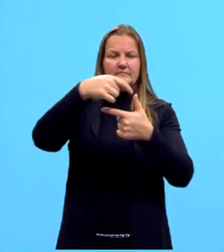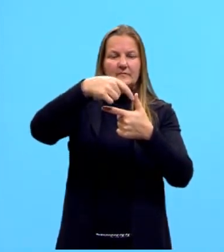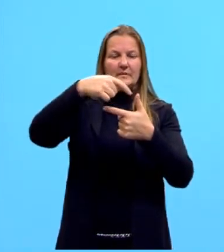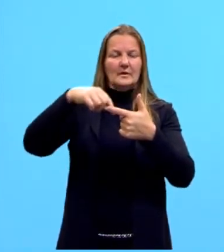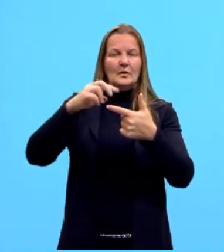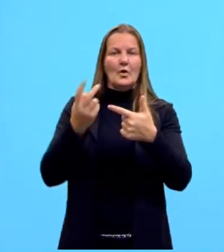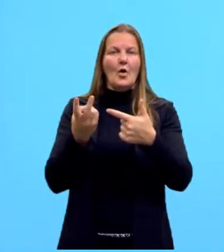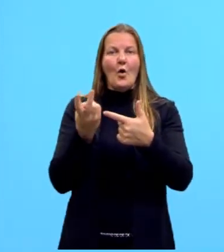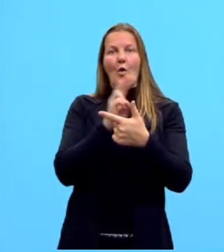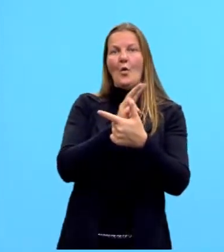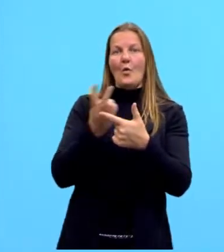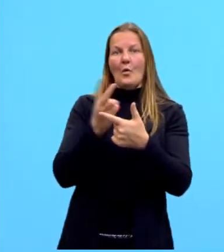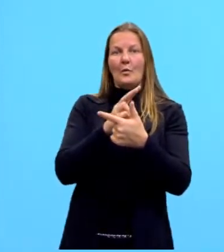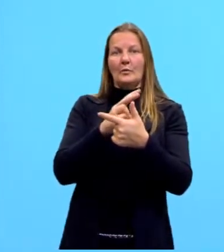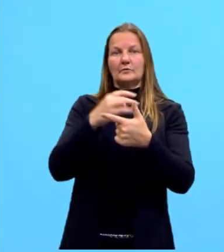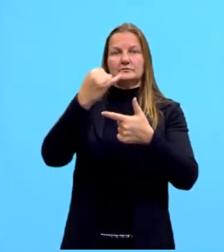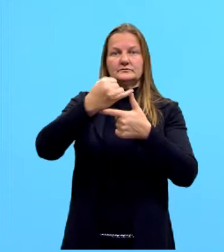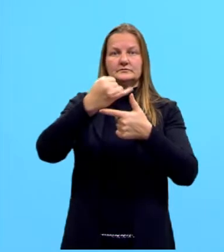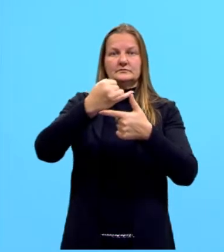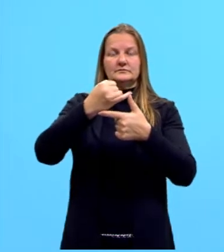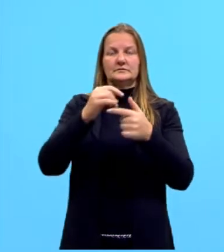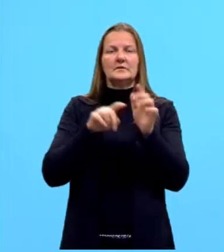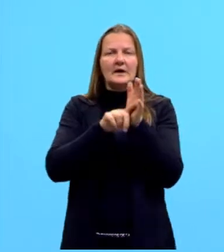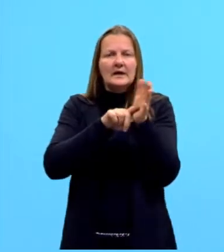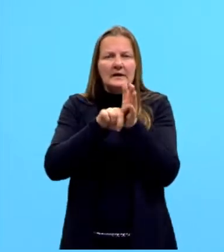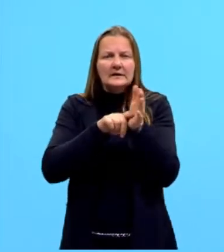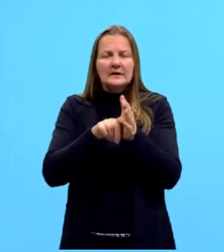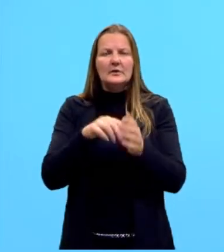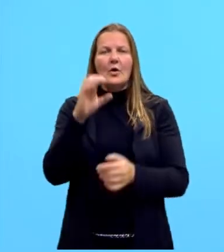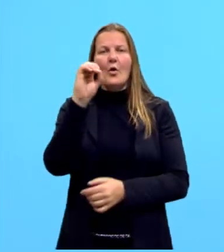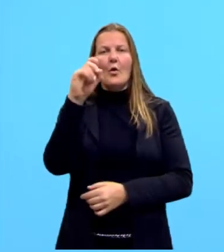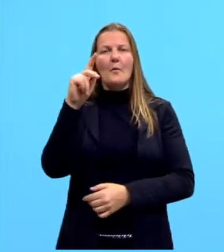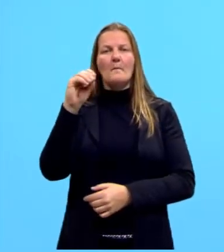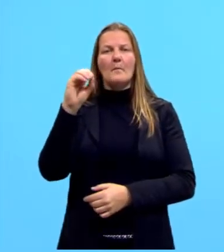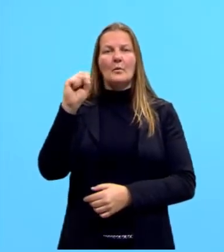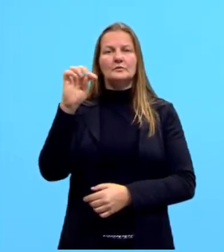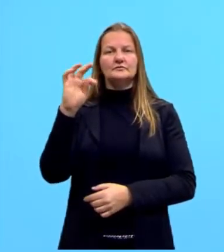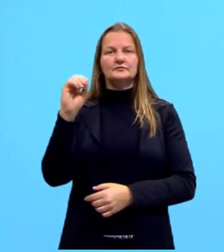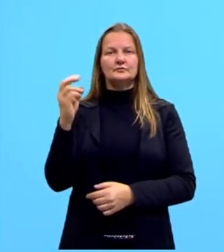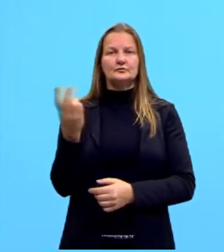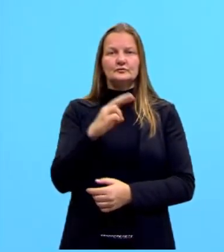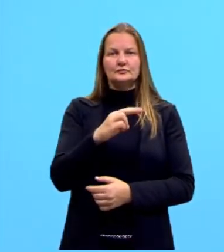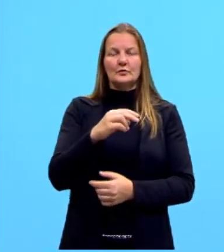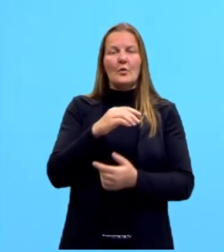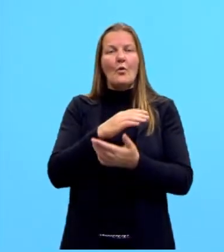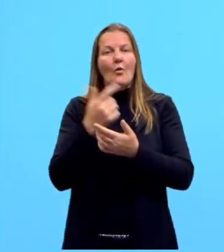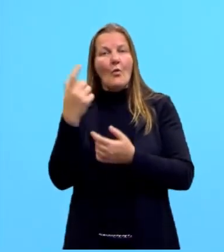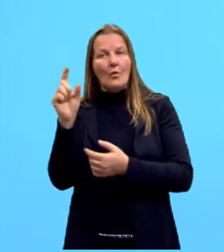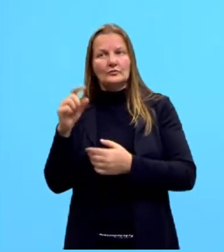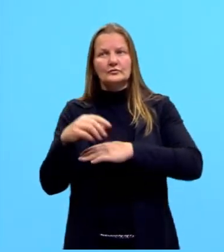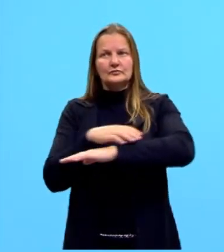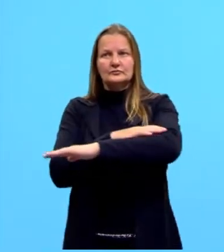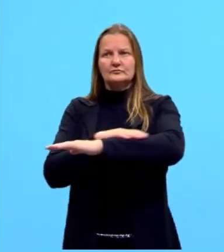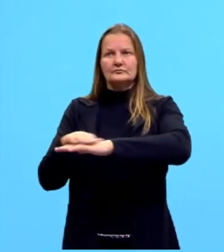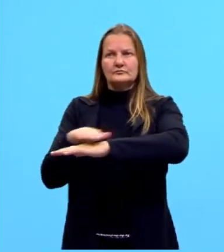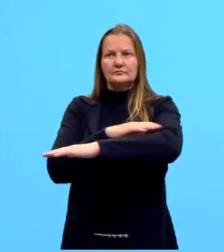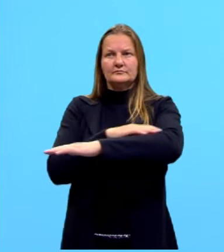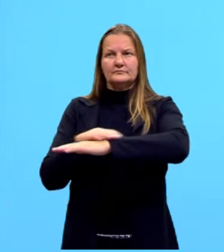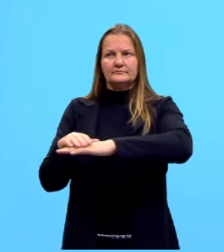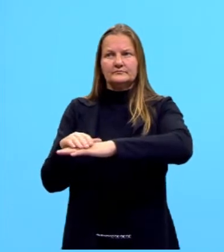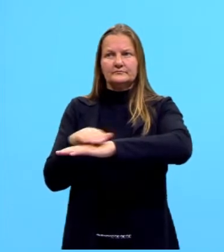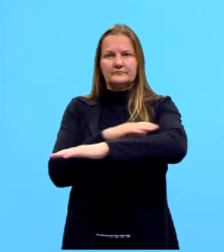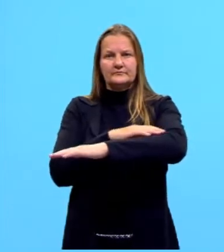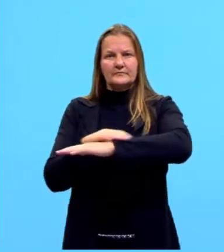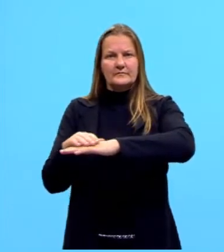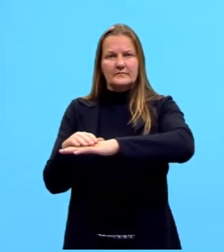ângulo que nós estamos analisando é chamado, então, de cateto oposto. O outro cateto, que seria o cateto que forma